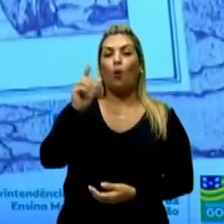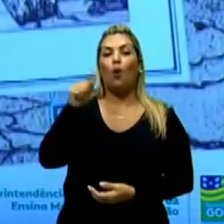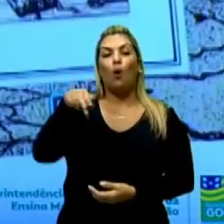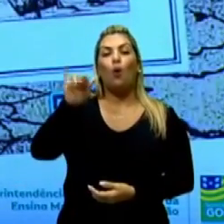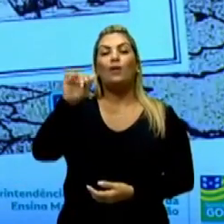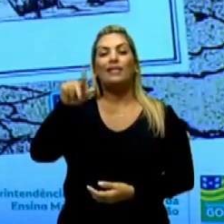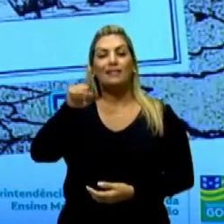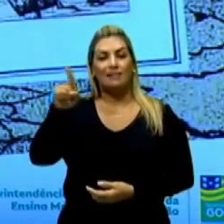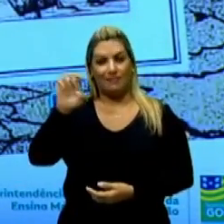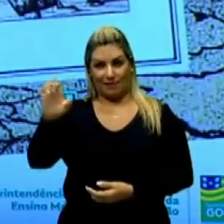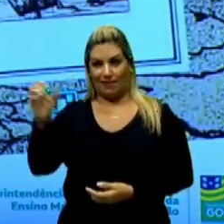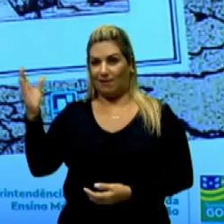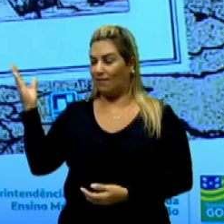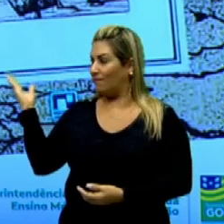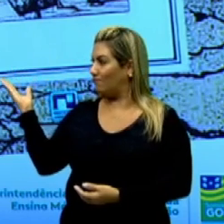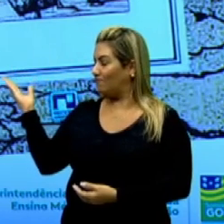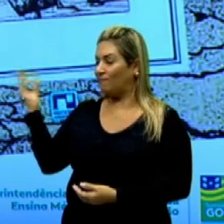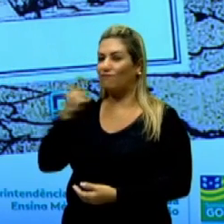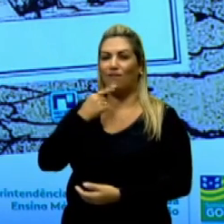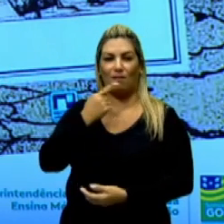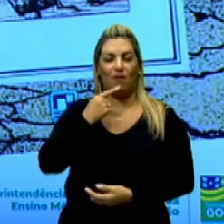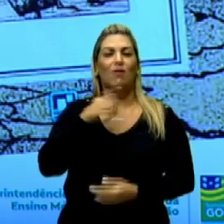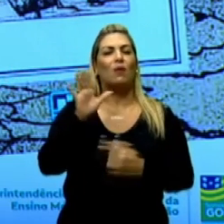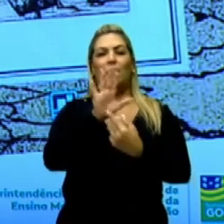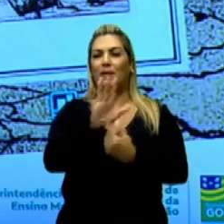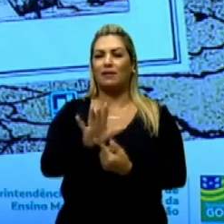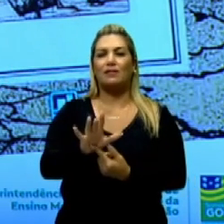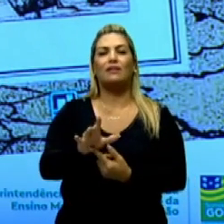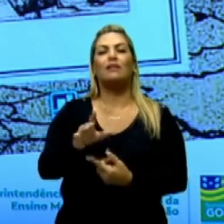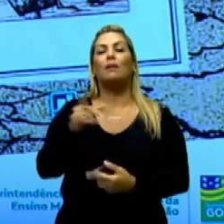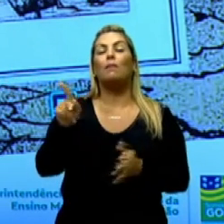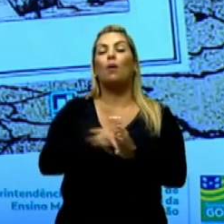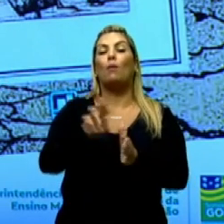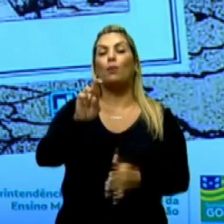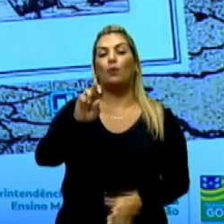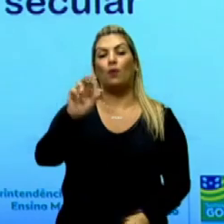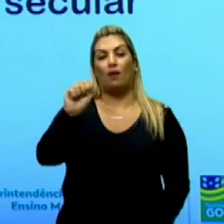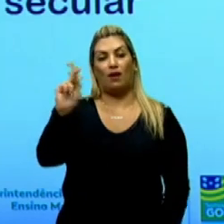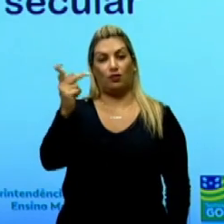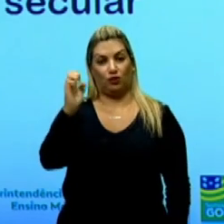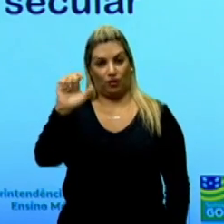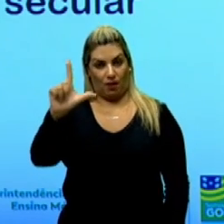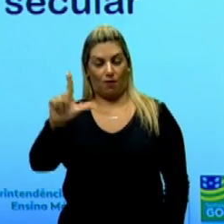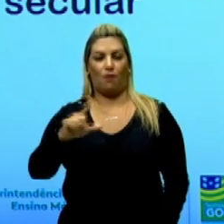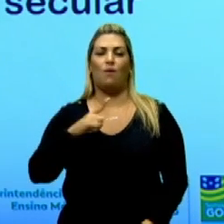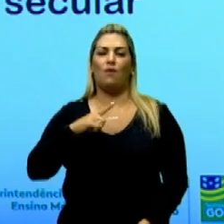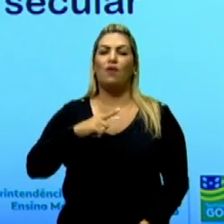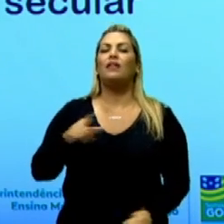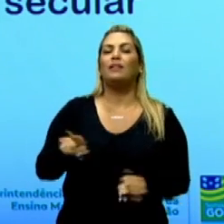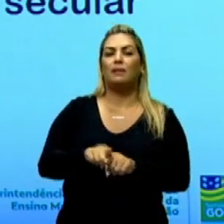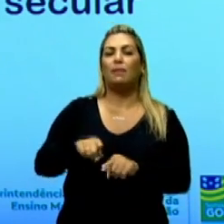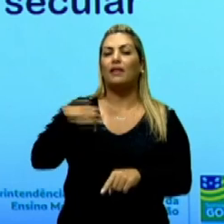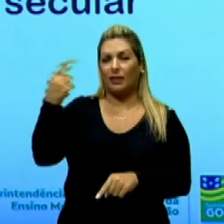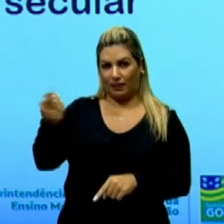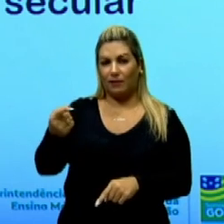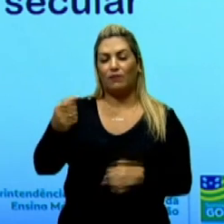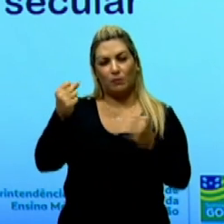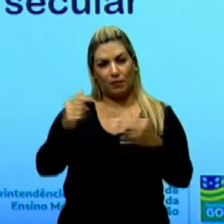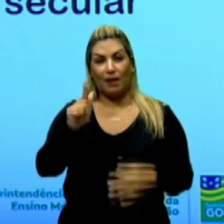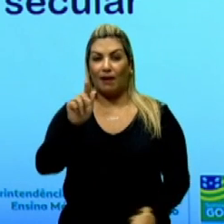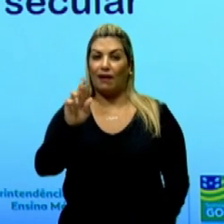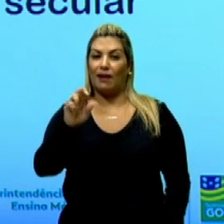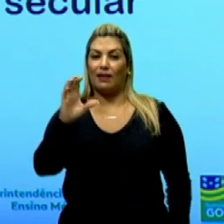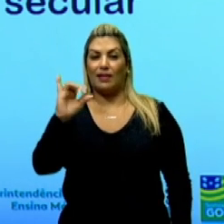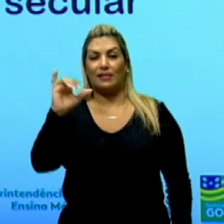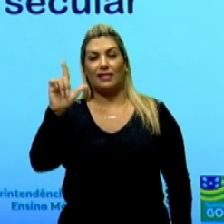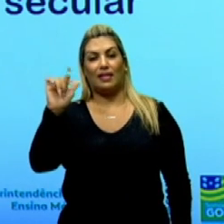próxima aula, também sobre o mesmo tema, nós vamos abordar vidas secas do Graciliano Ramos. A Raquel de Queiroz, em